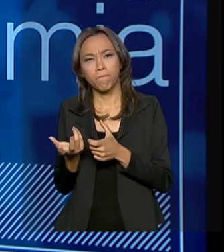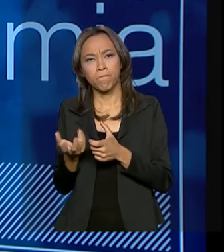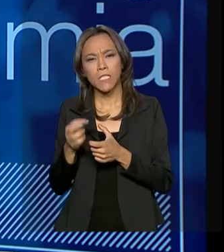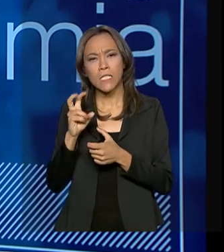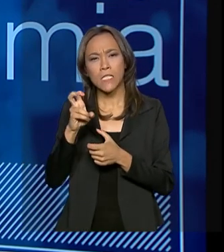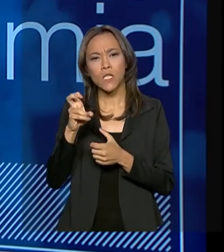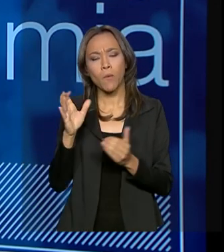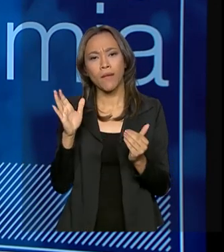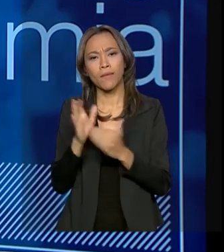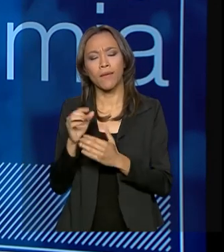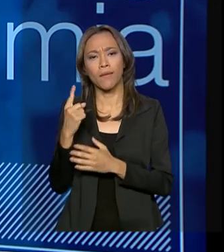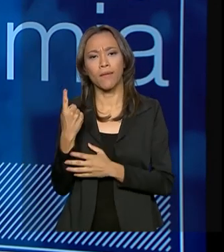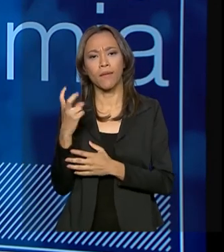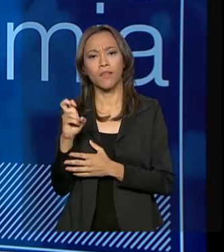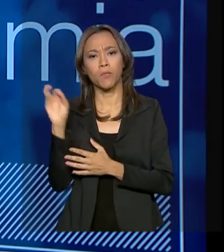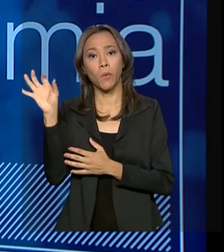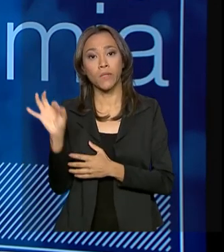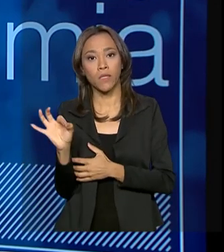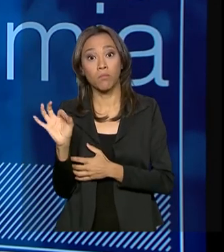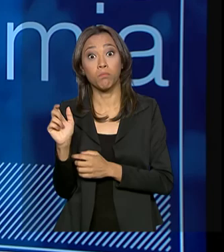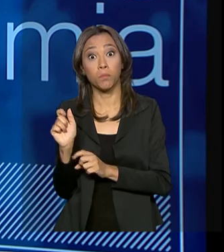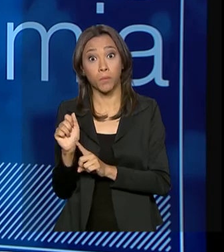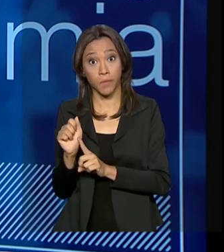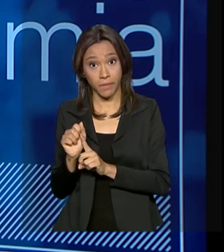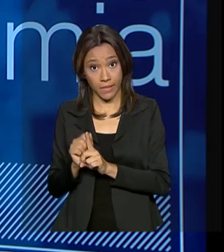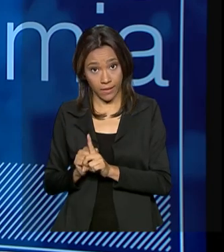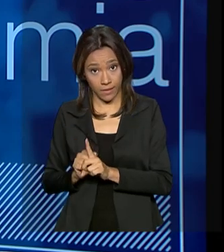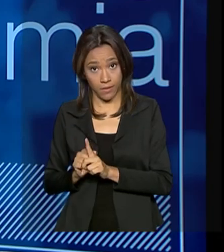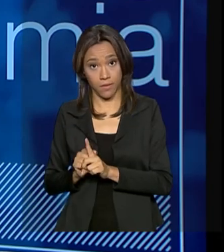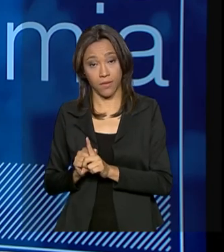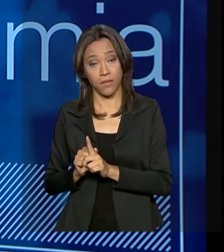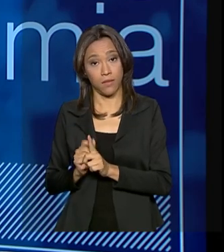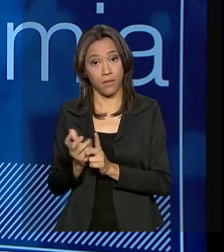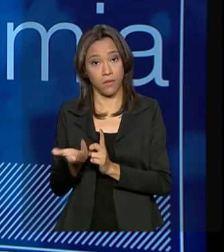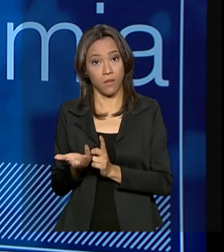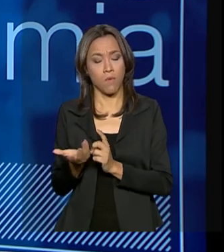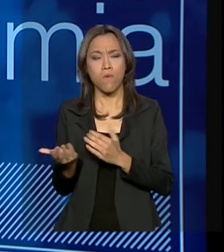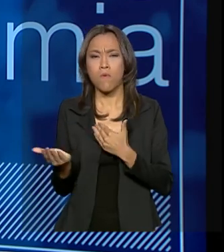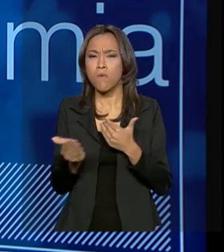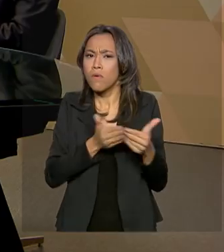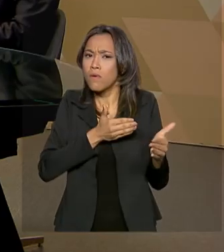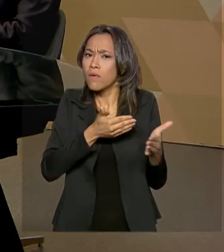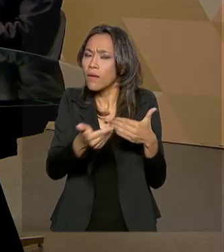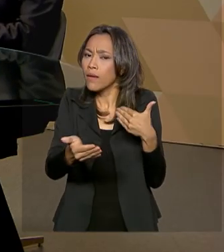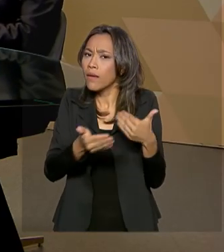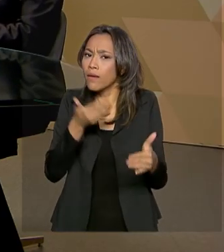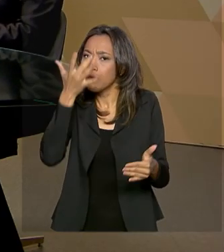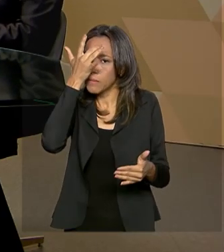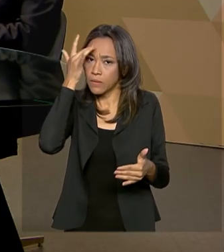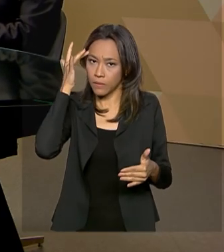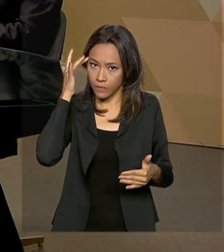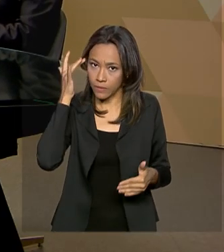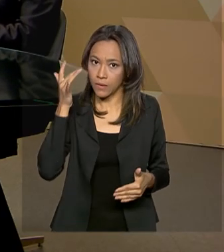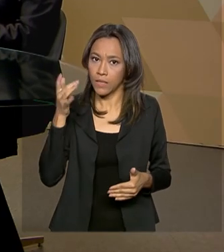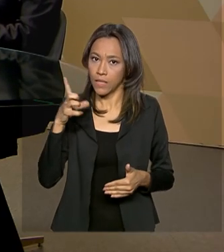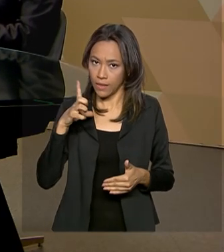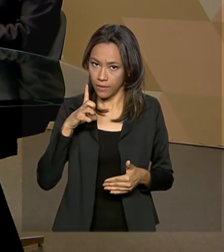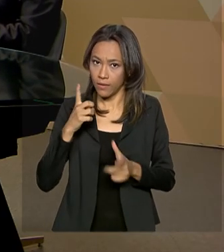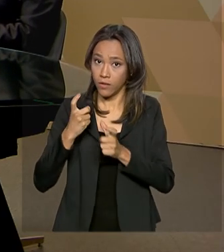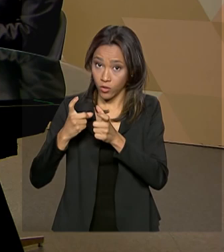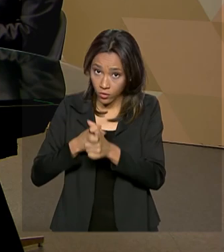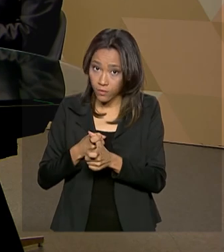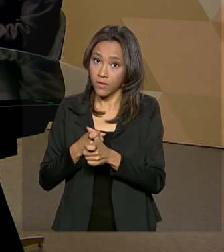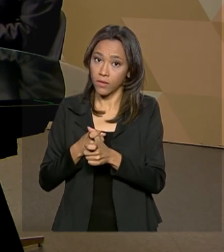% a 15% ao mês. Então, qualquer pessoa que tenha dívida,